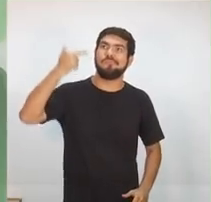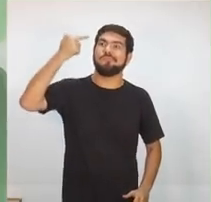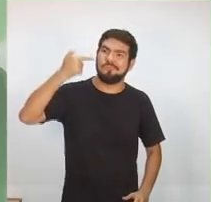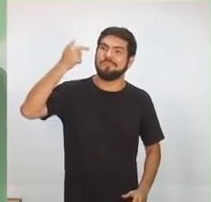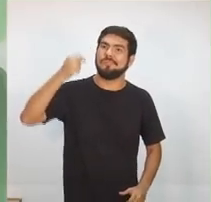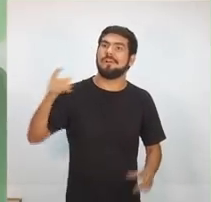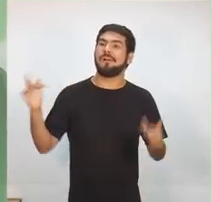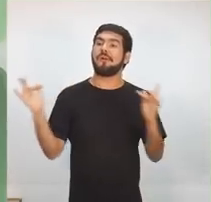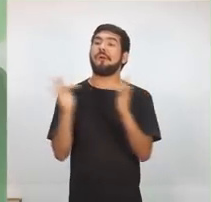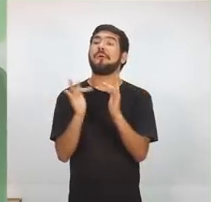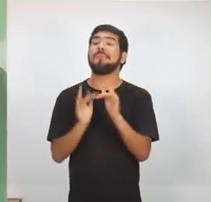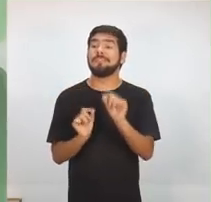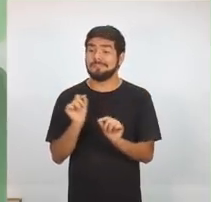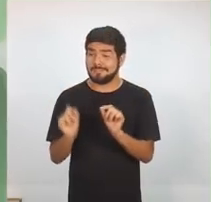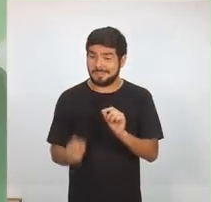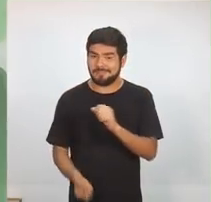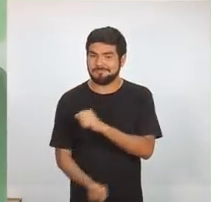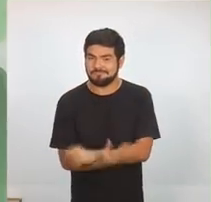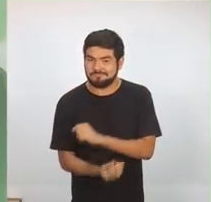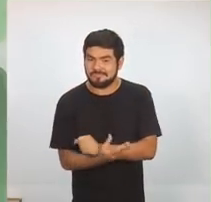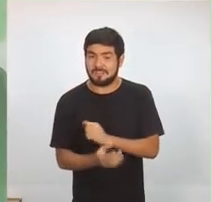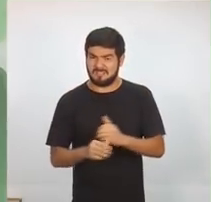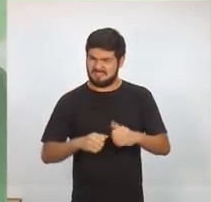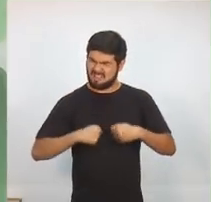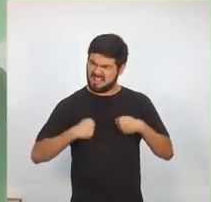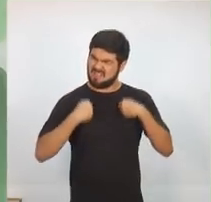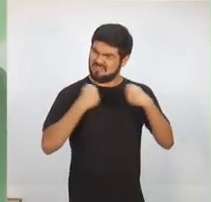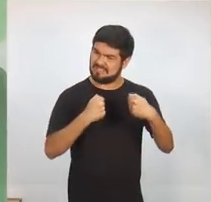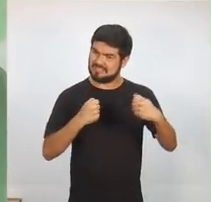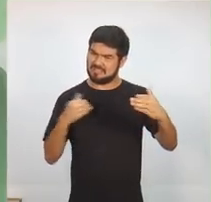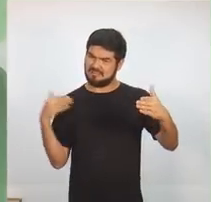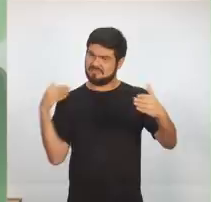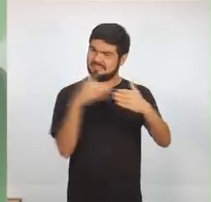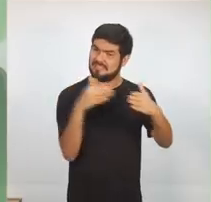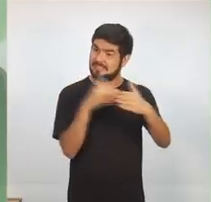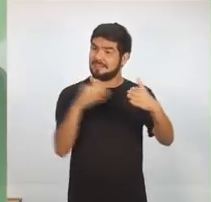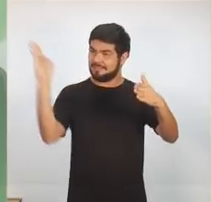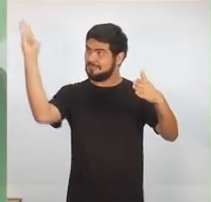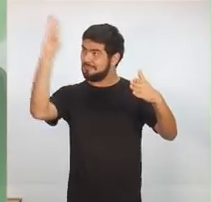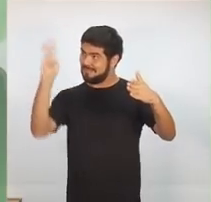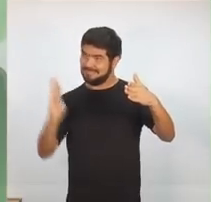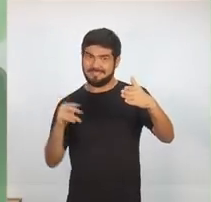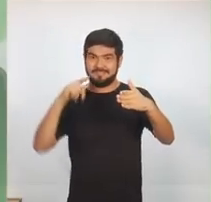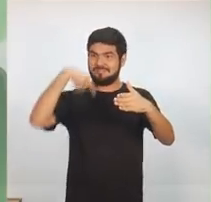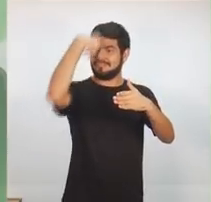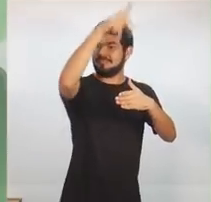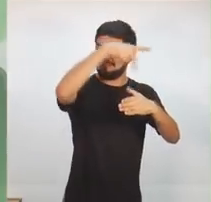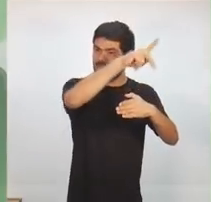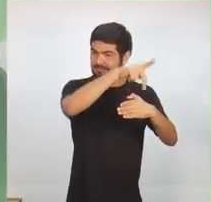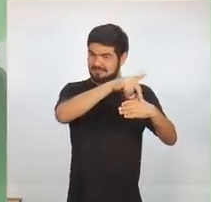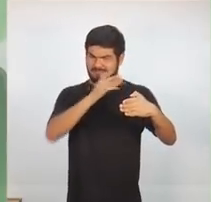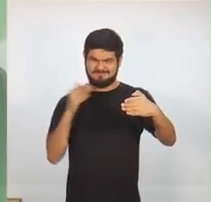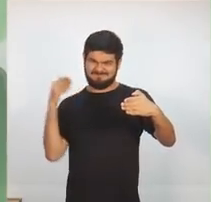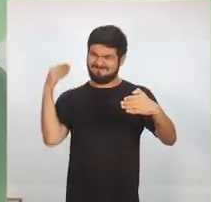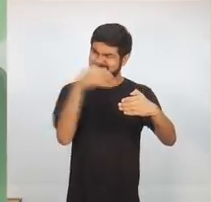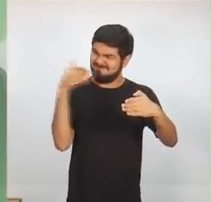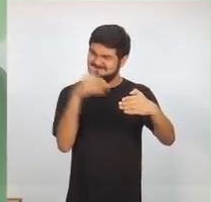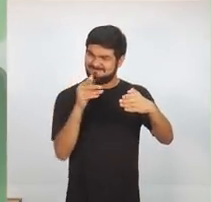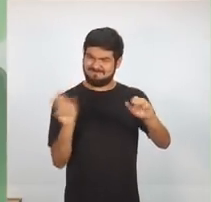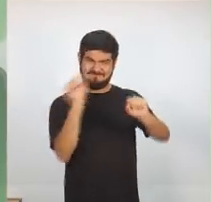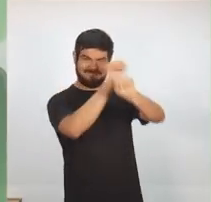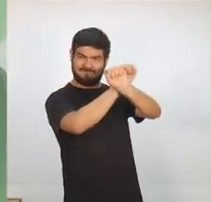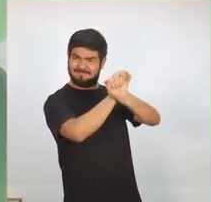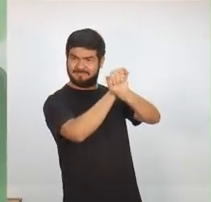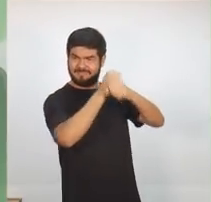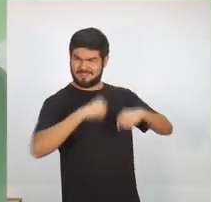nós precisamos reforçar a fronteira. Nós vamos fazer isso em parceria com o governo federal, dando condições para o Exército e Polícia Federal.